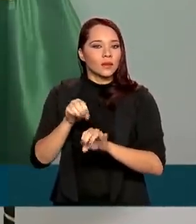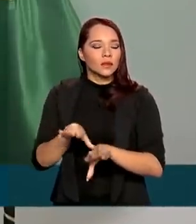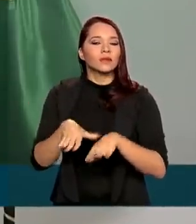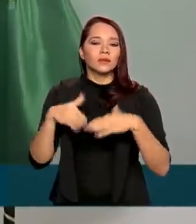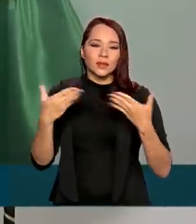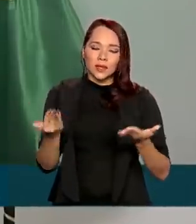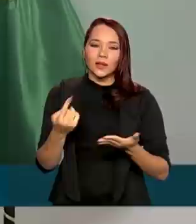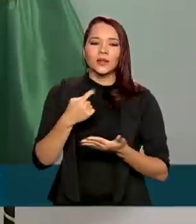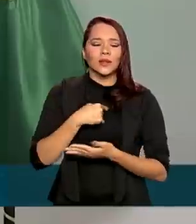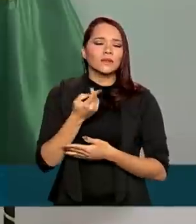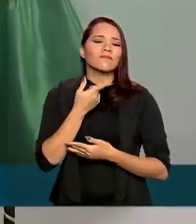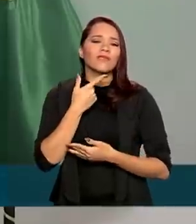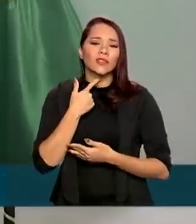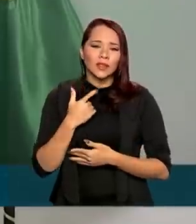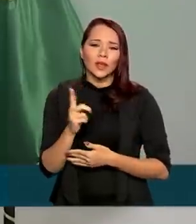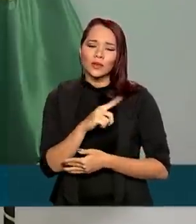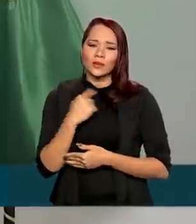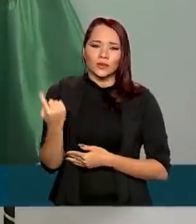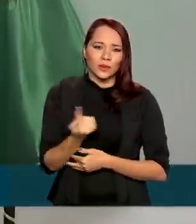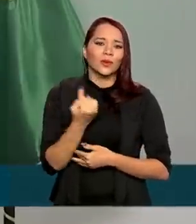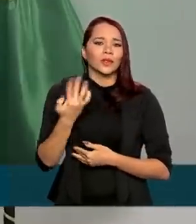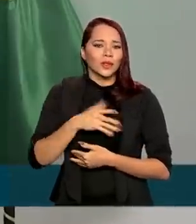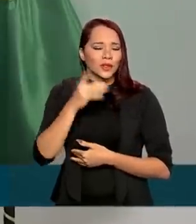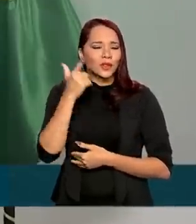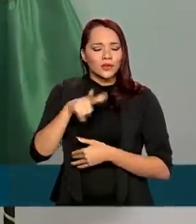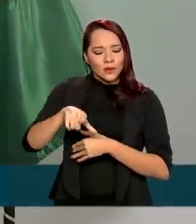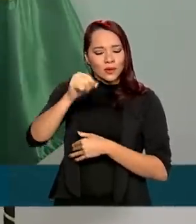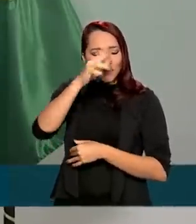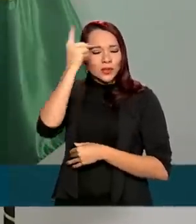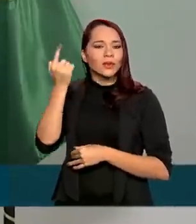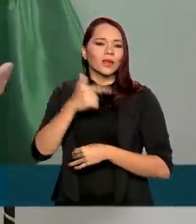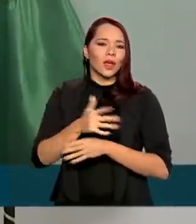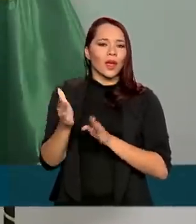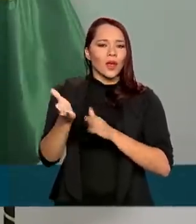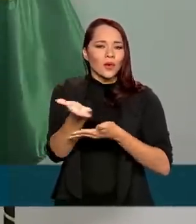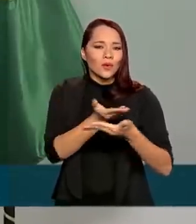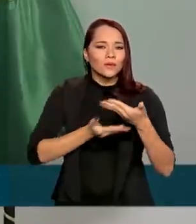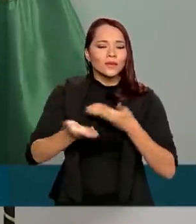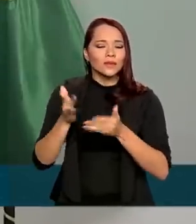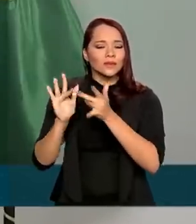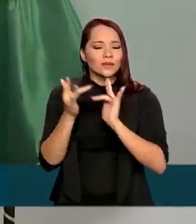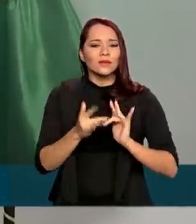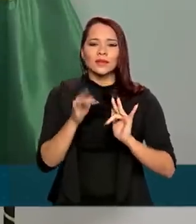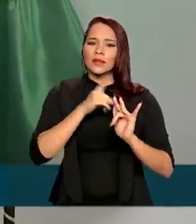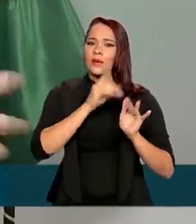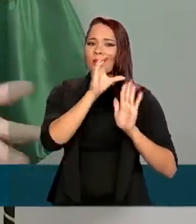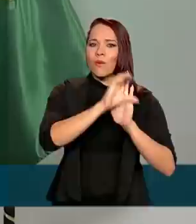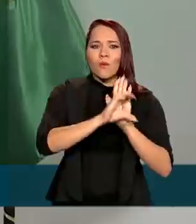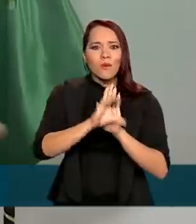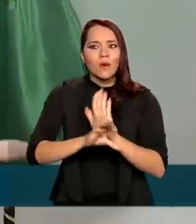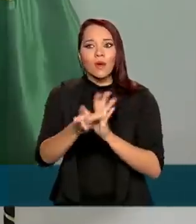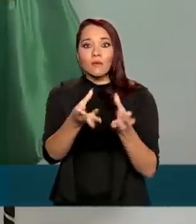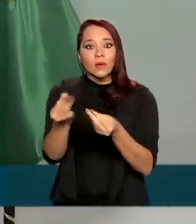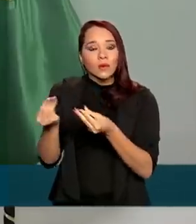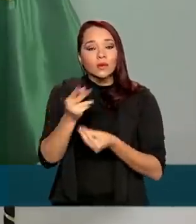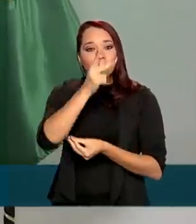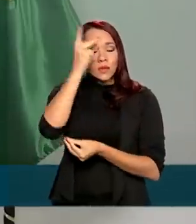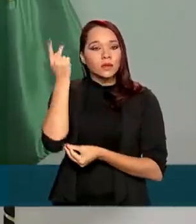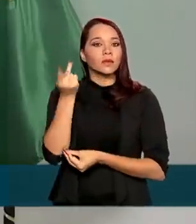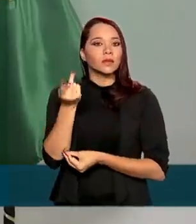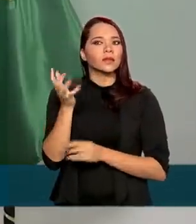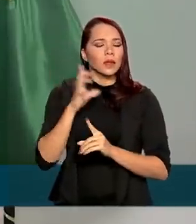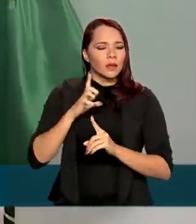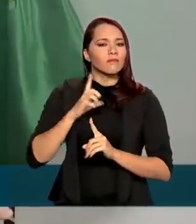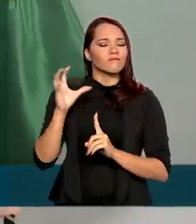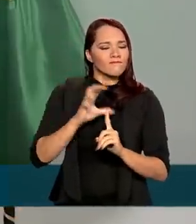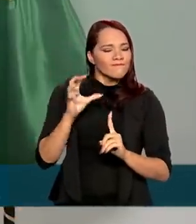a nossa vontade, tem uma pessoa lá que realmente é conciliadora, tem vários currículos, muita gente, tem pressão? Tem, mas eu